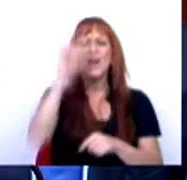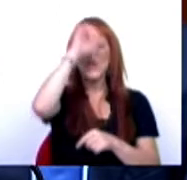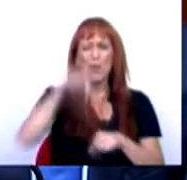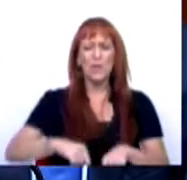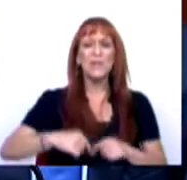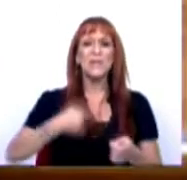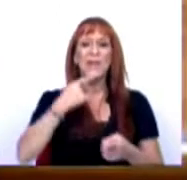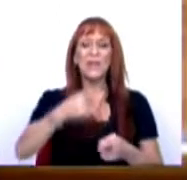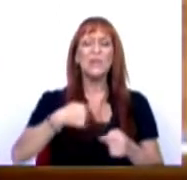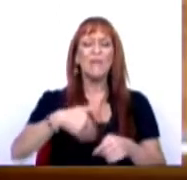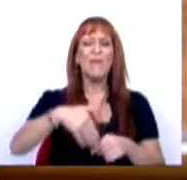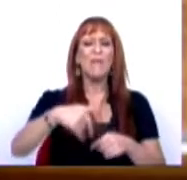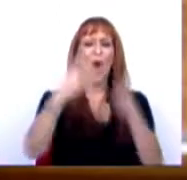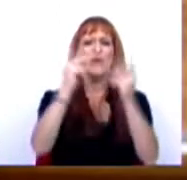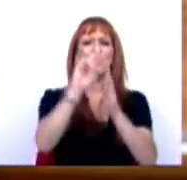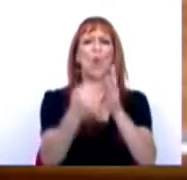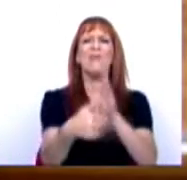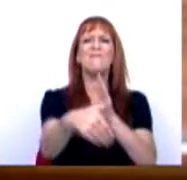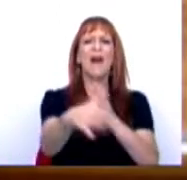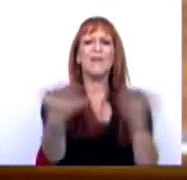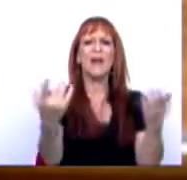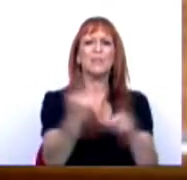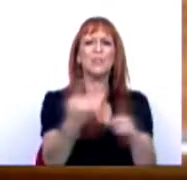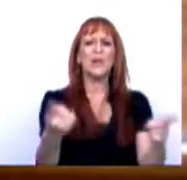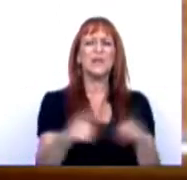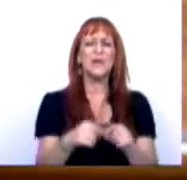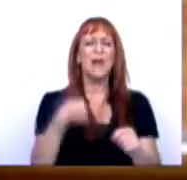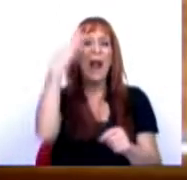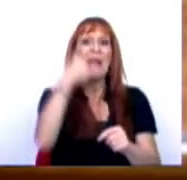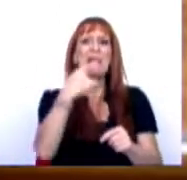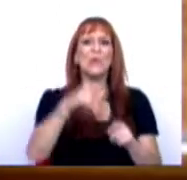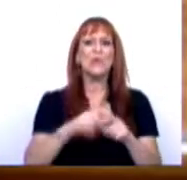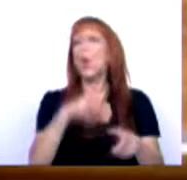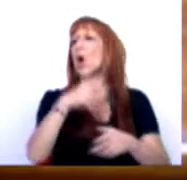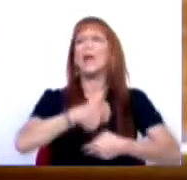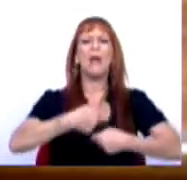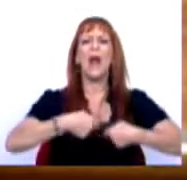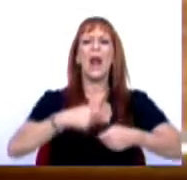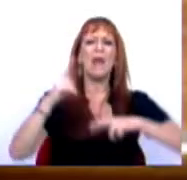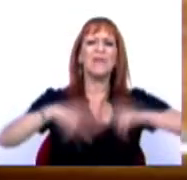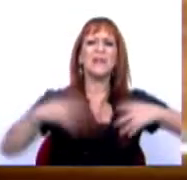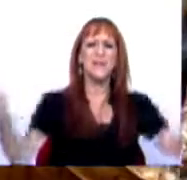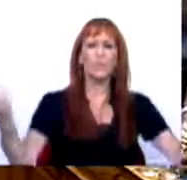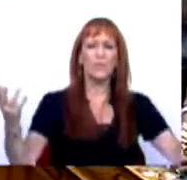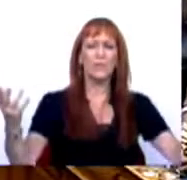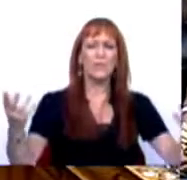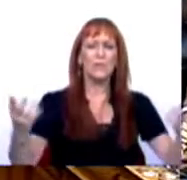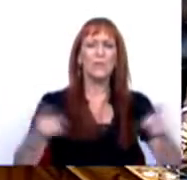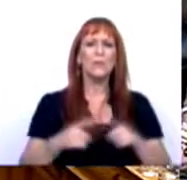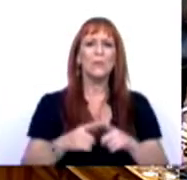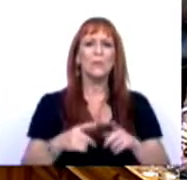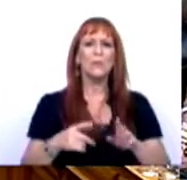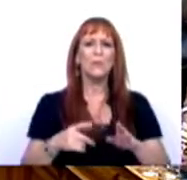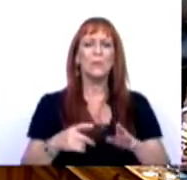ano estavam a pré-enunciar com o Orçamento de Ratificativo? Porquê é que pré-enunciavam o descalabro financeiro? Porquê não se matrazou?